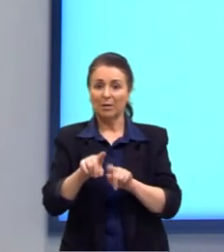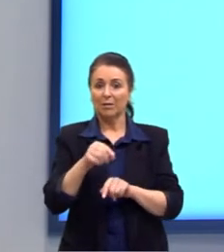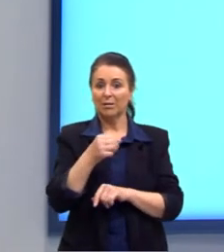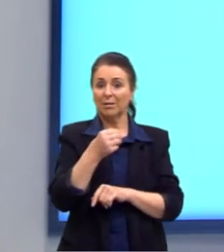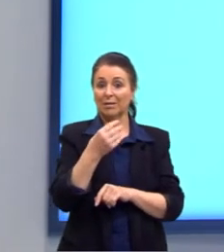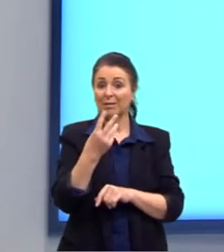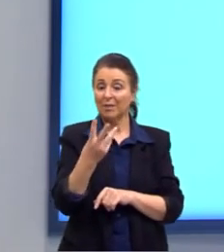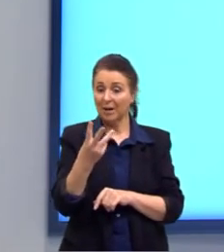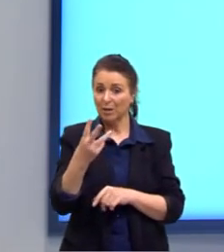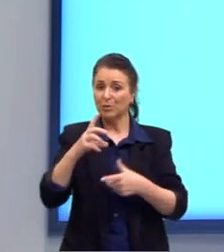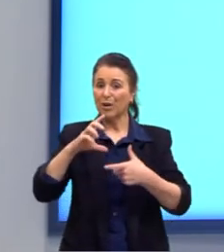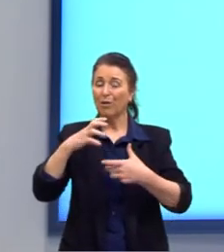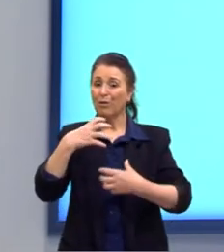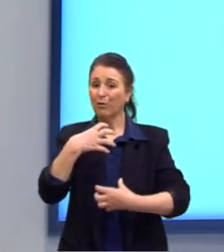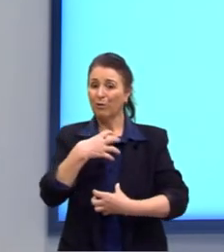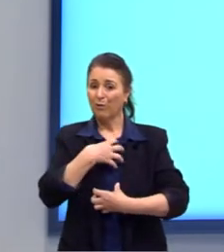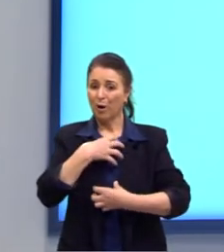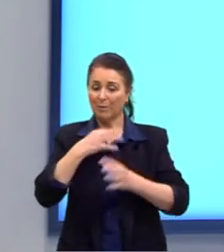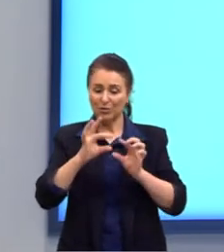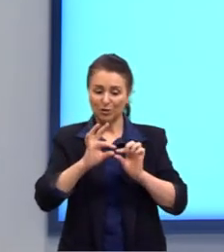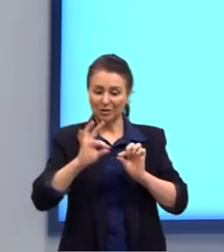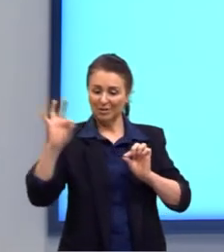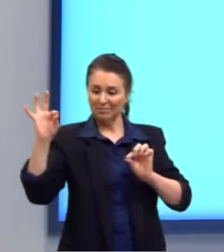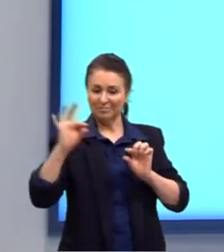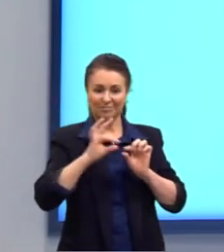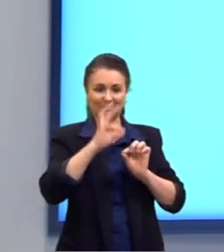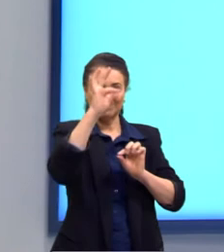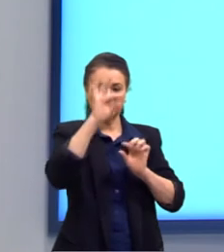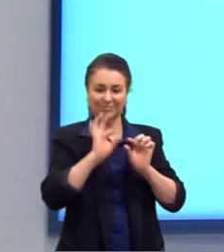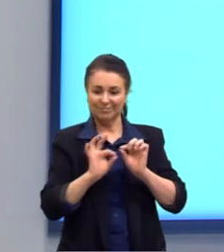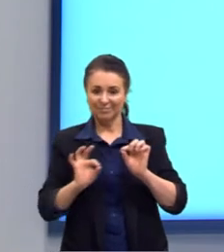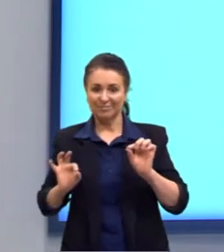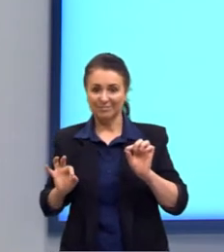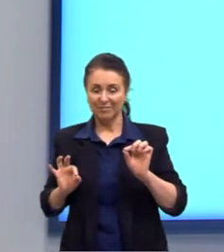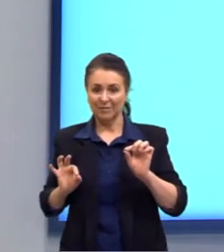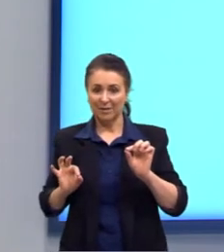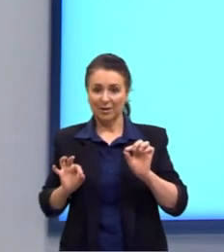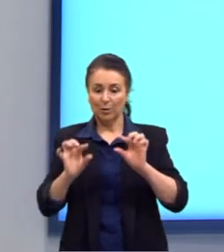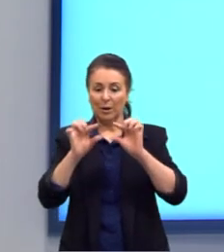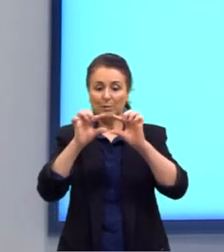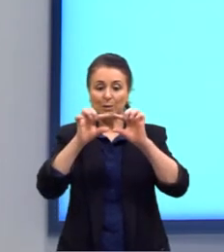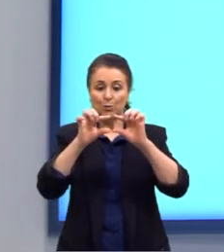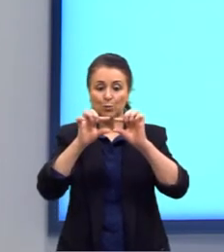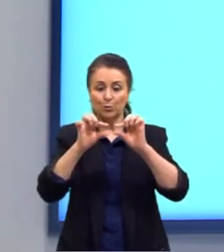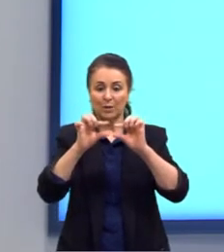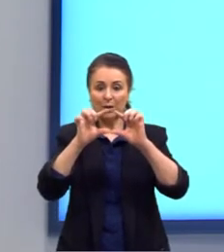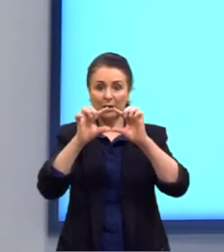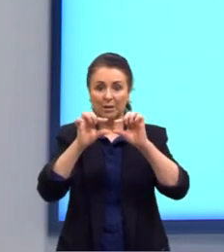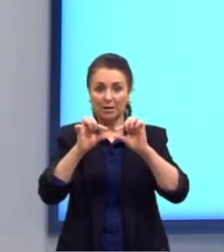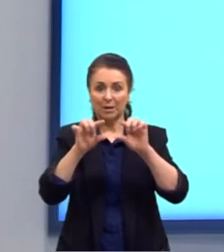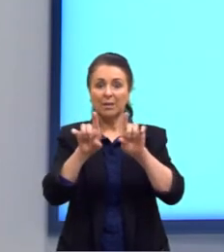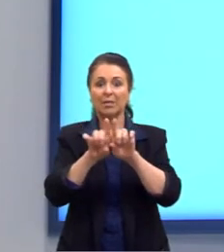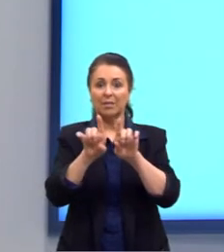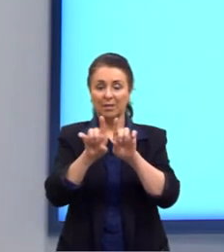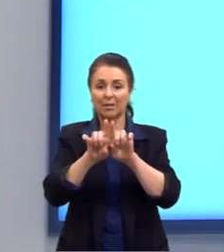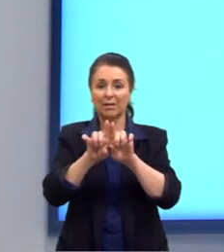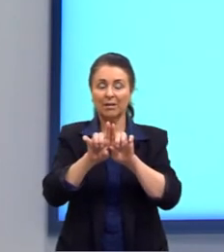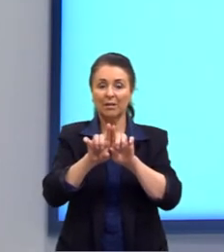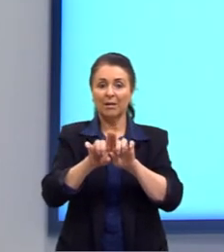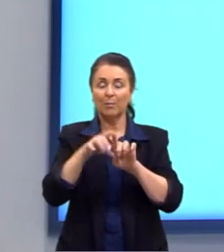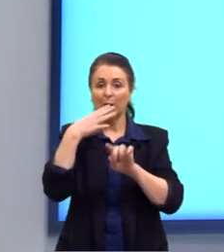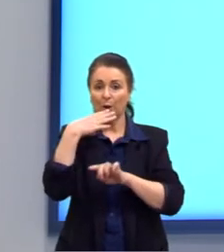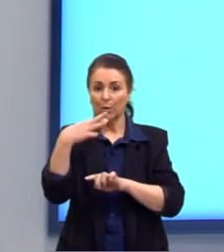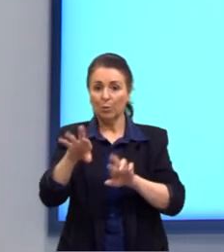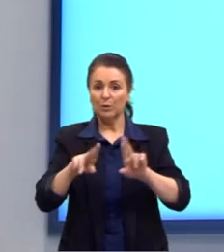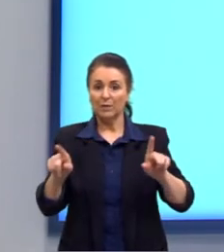formatos de hastes com espessuras e tonalidades diferentes. Então, temos uma haste mais fininha,